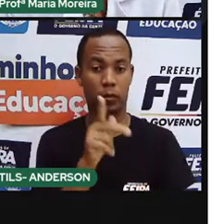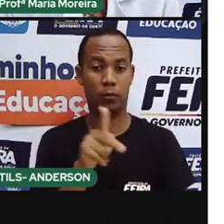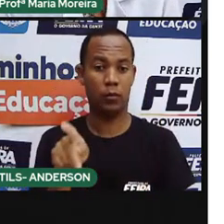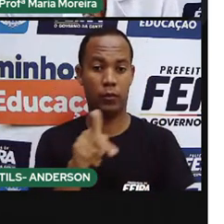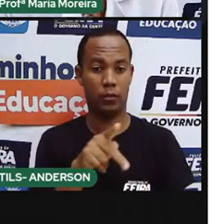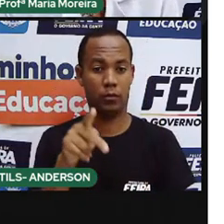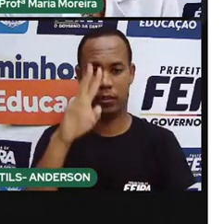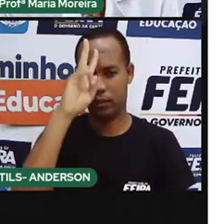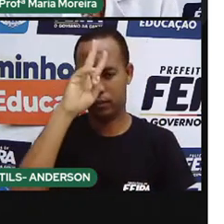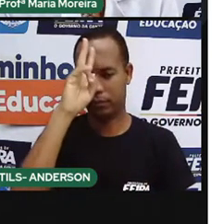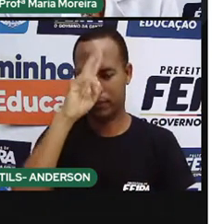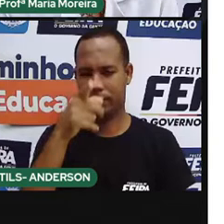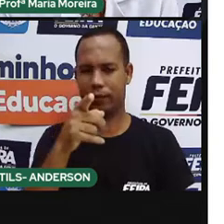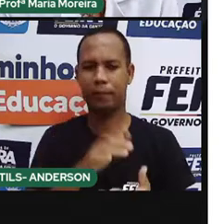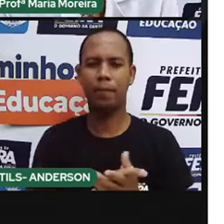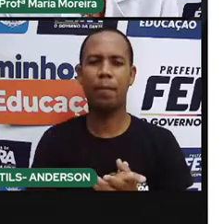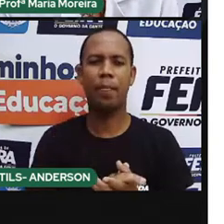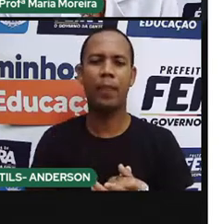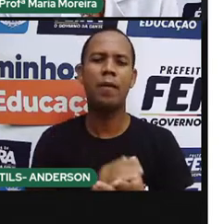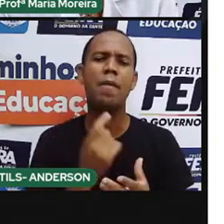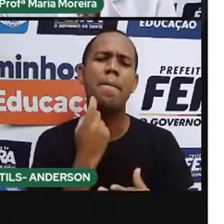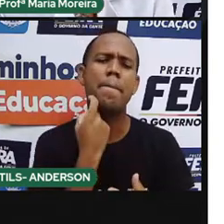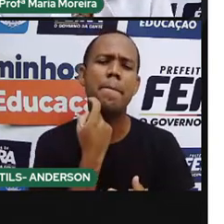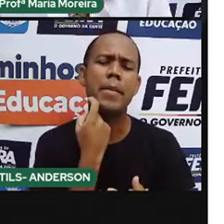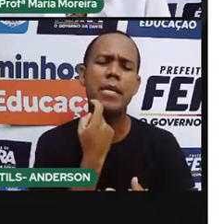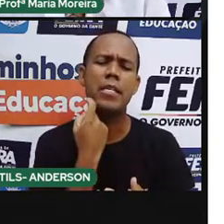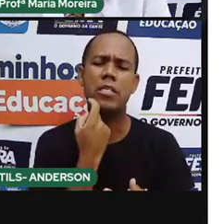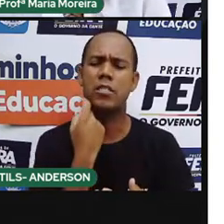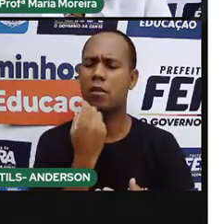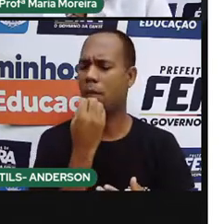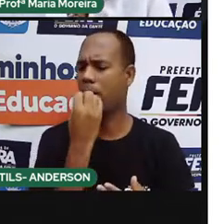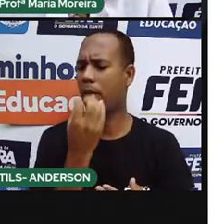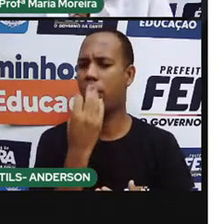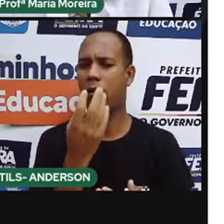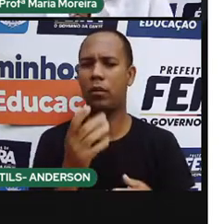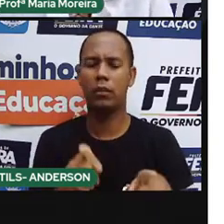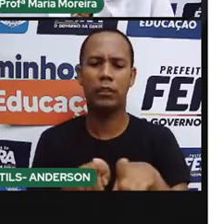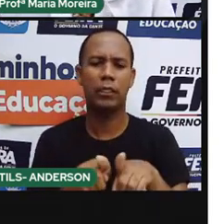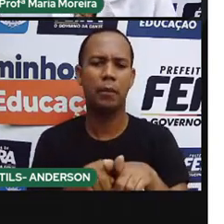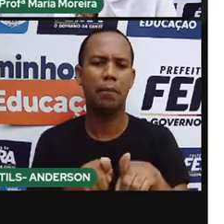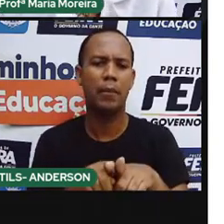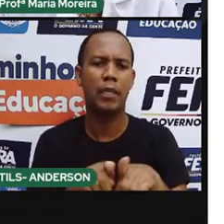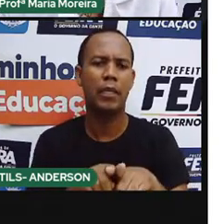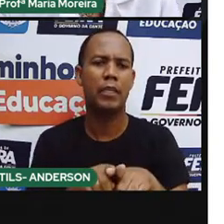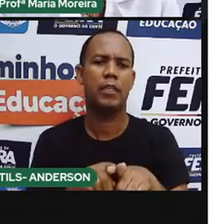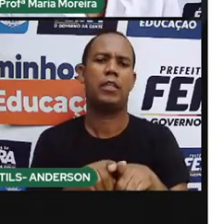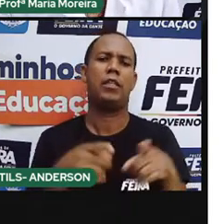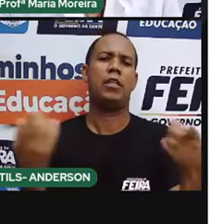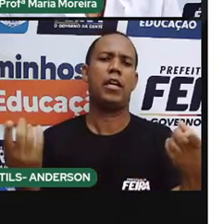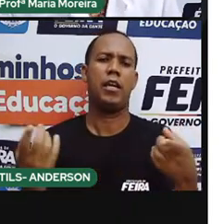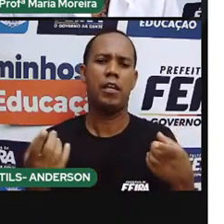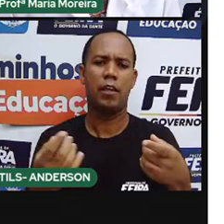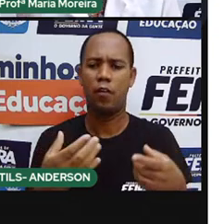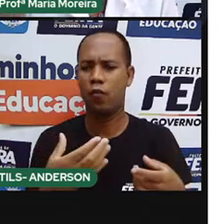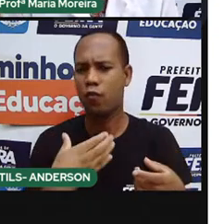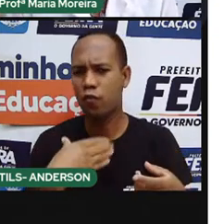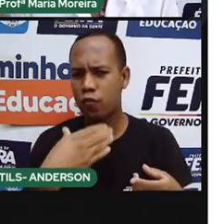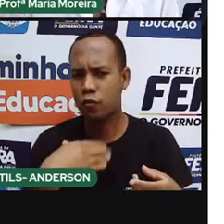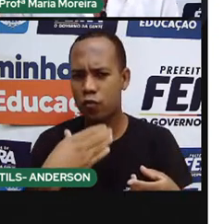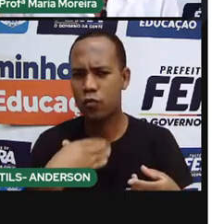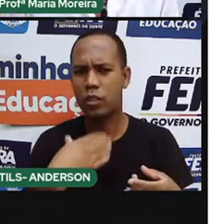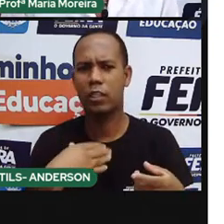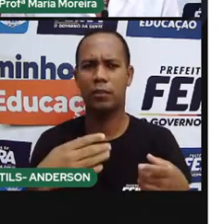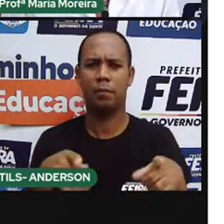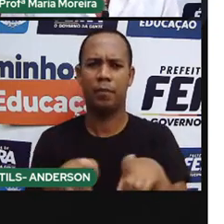Feixes a gente come, as carnes de animais a gente come, frutos, legumes, mas essa questão dos tubérculos, que são as raízes, né, quem aqui